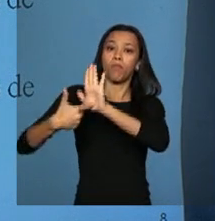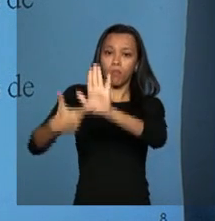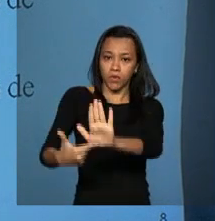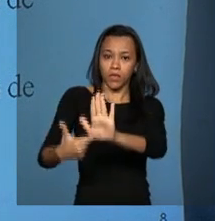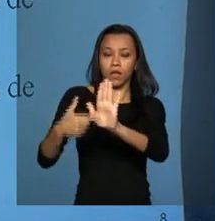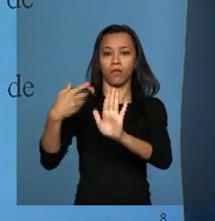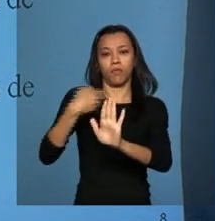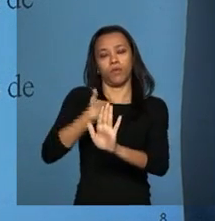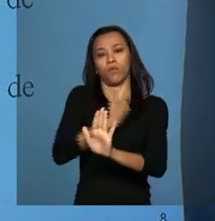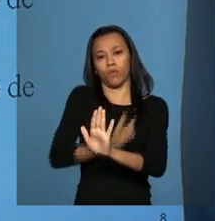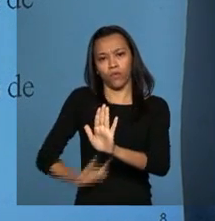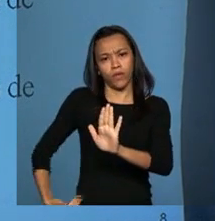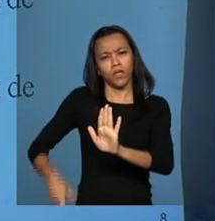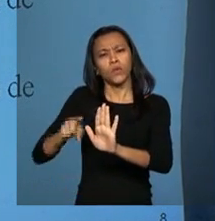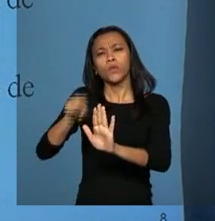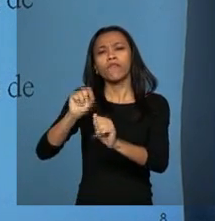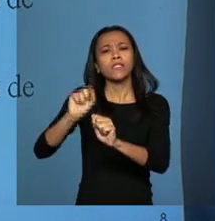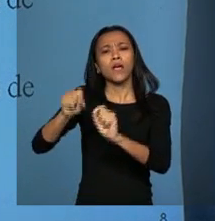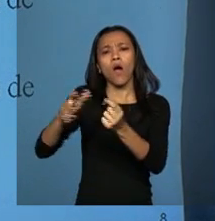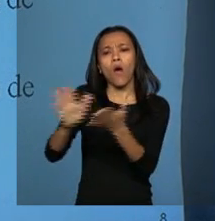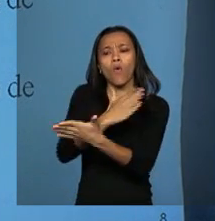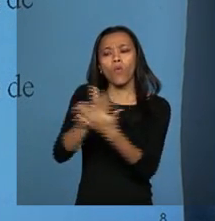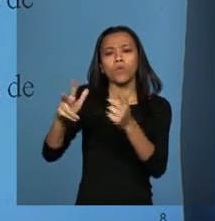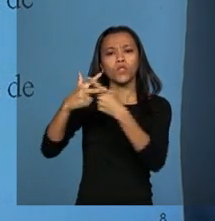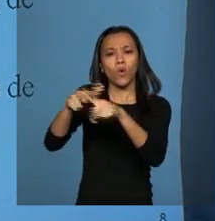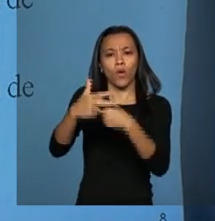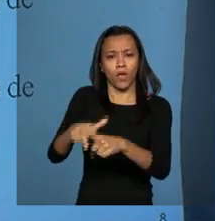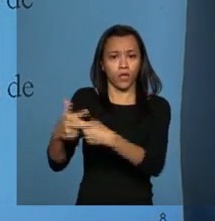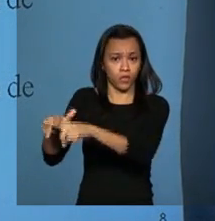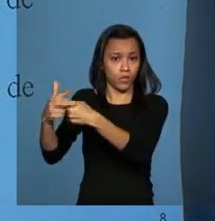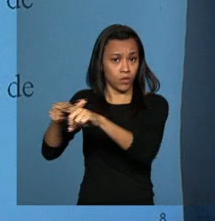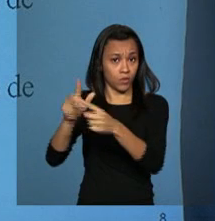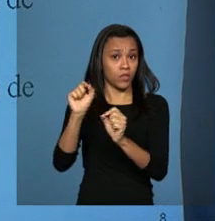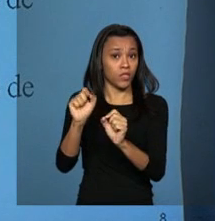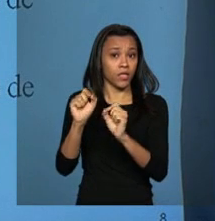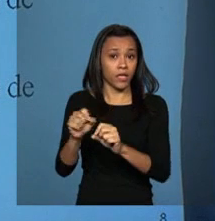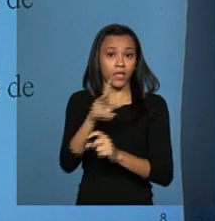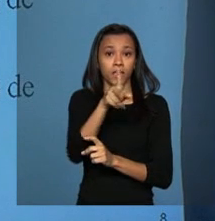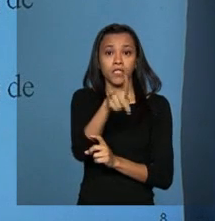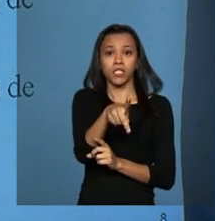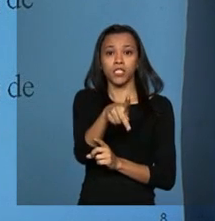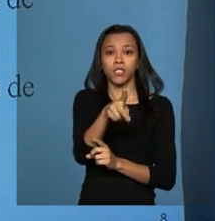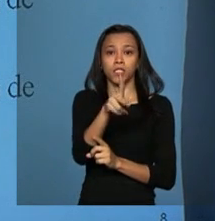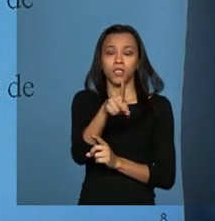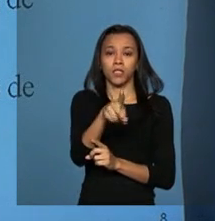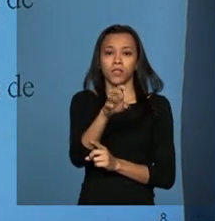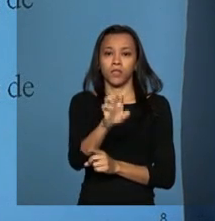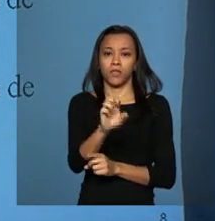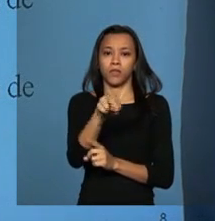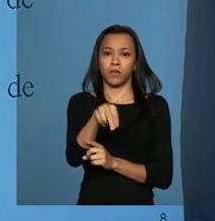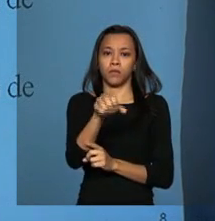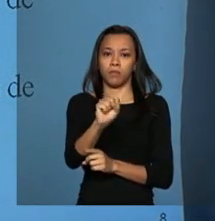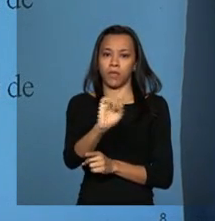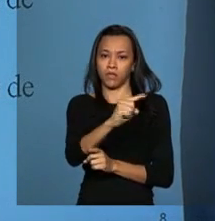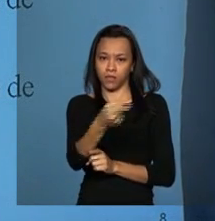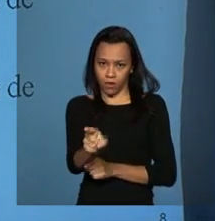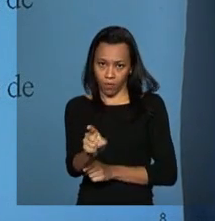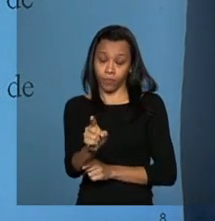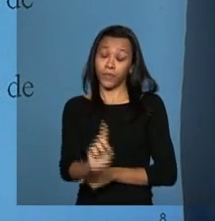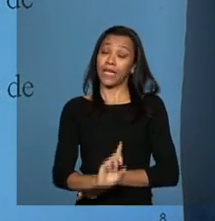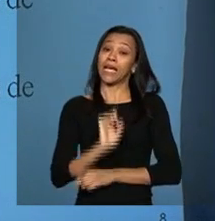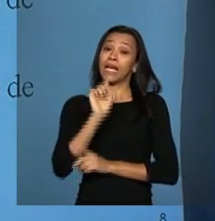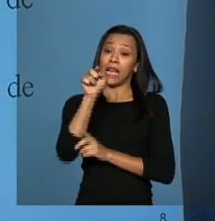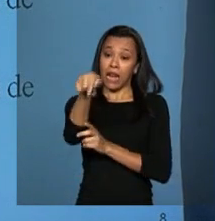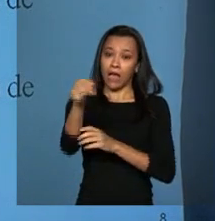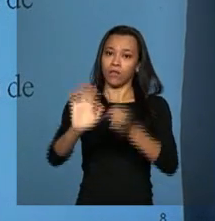algumas correções de distorções nas pensões. Ocorre que, no Congresso Nacional, houve uma emenda